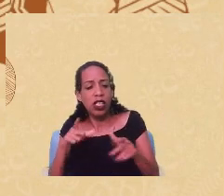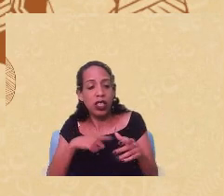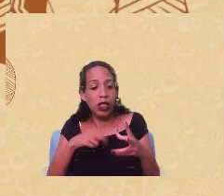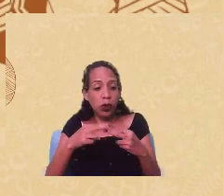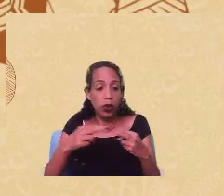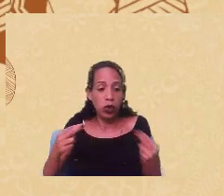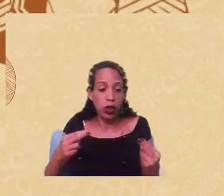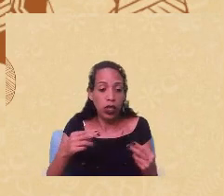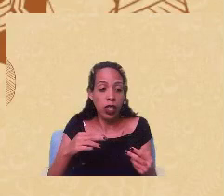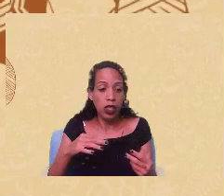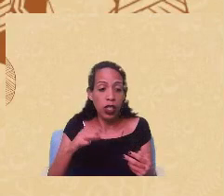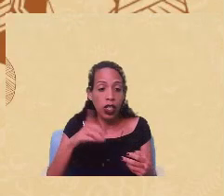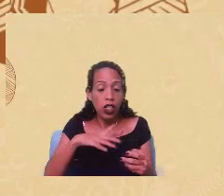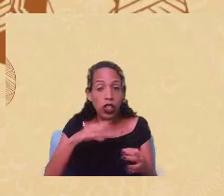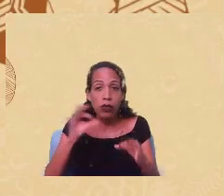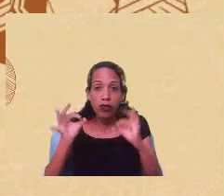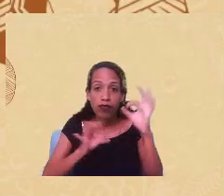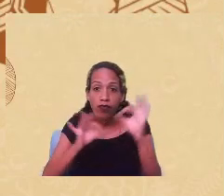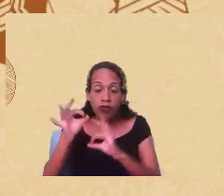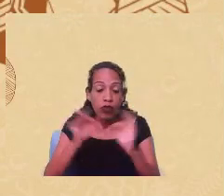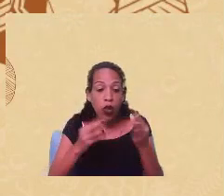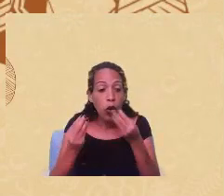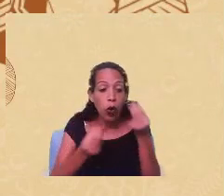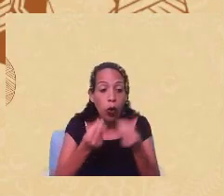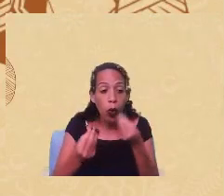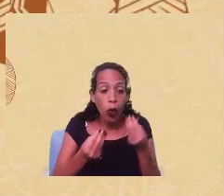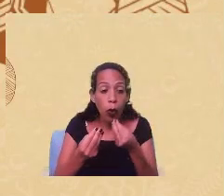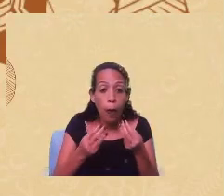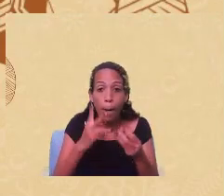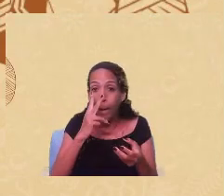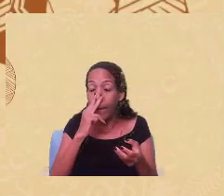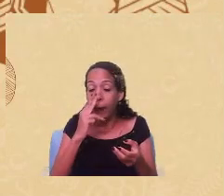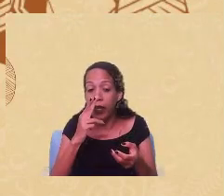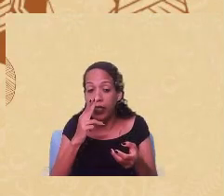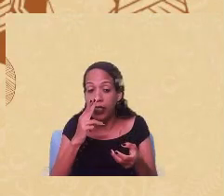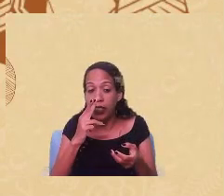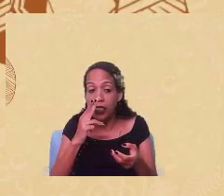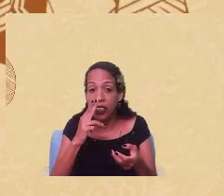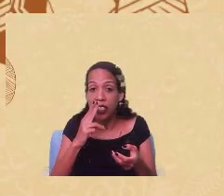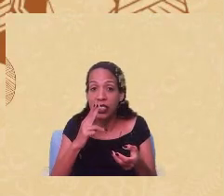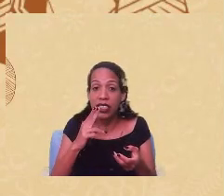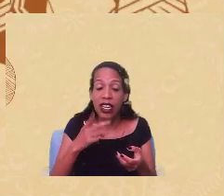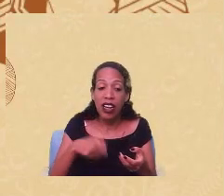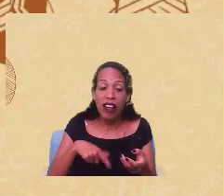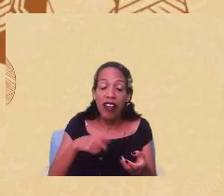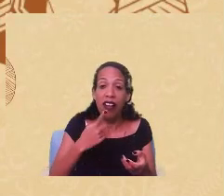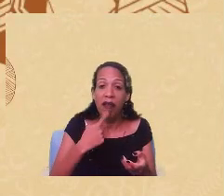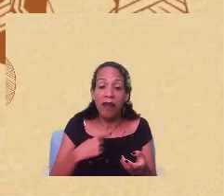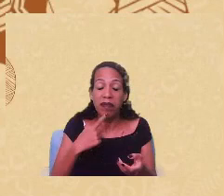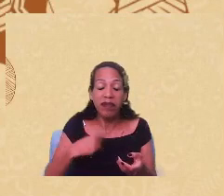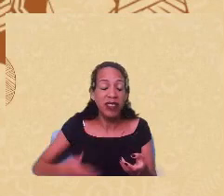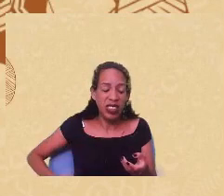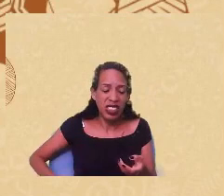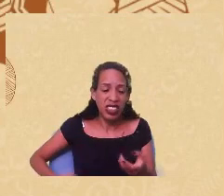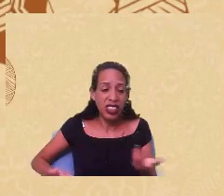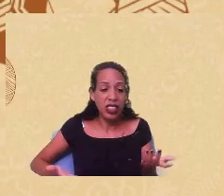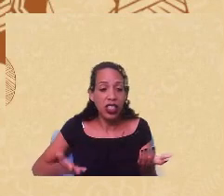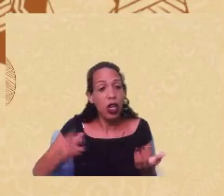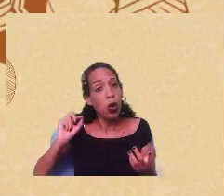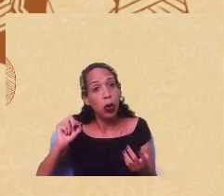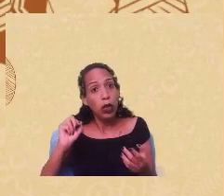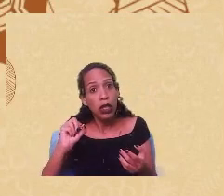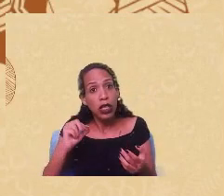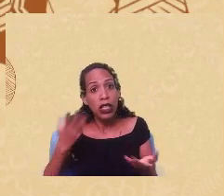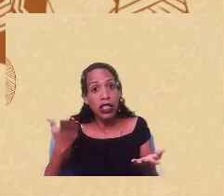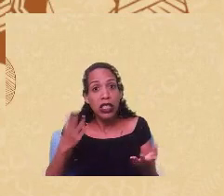exemplo, de postulações sobre como deve parecer ser a menstruação, mas quantos de nós sabemos por que que deve ser desse